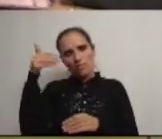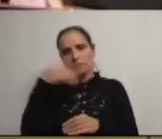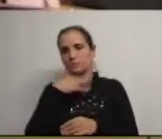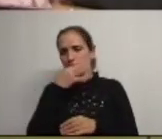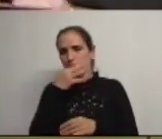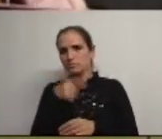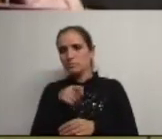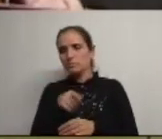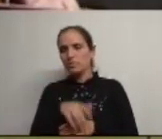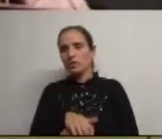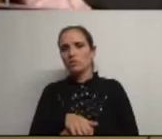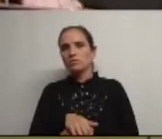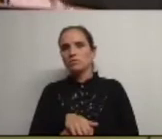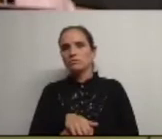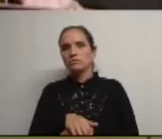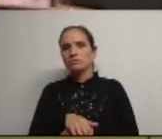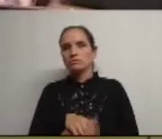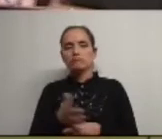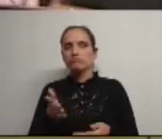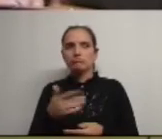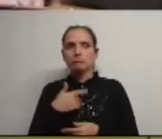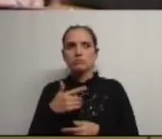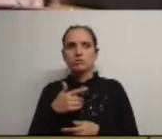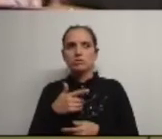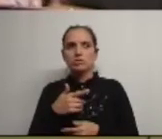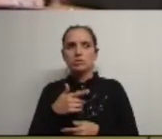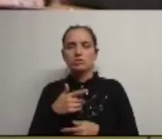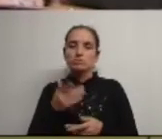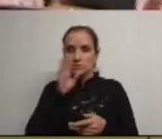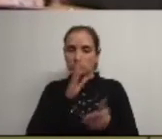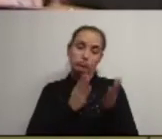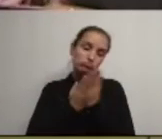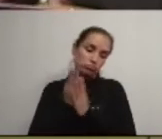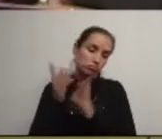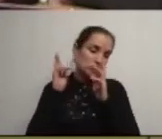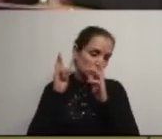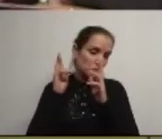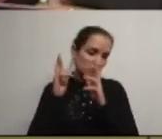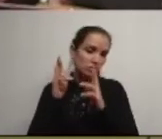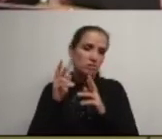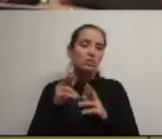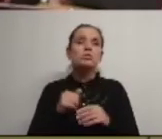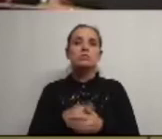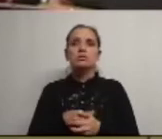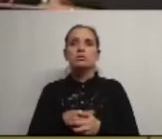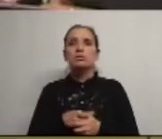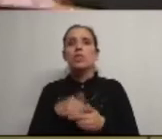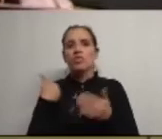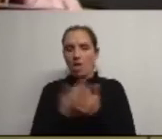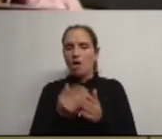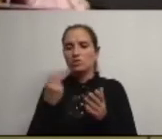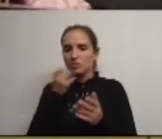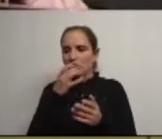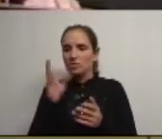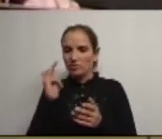que não deixarei e conto se as coisas correrem como esperamos deixaremos condições para